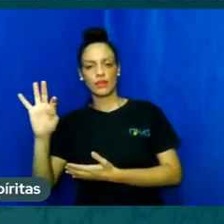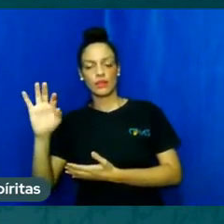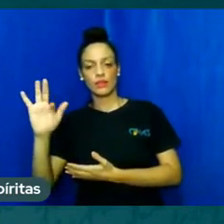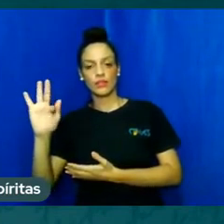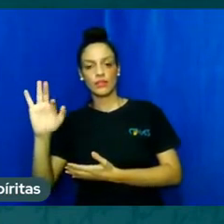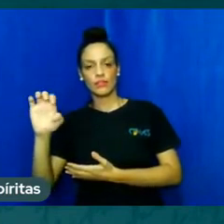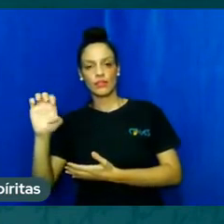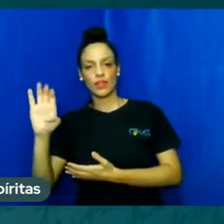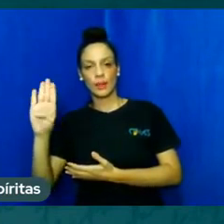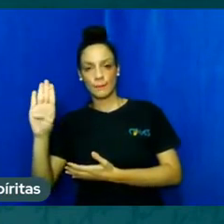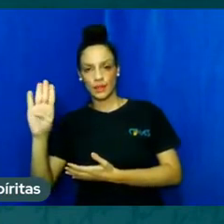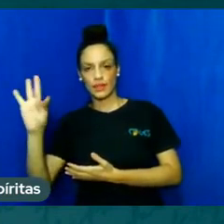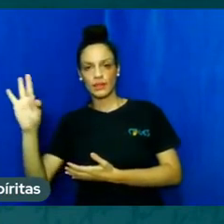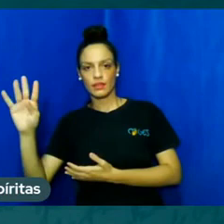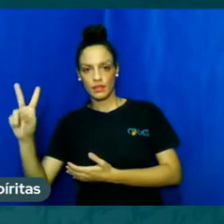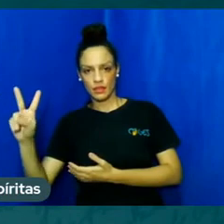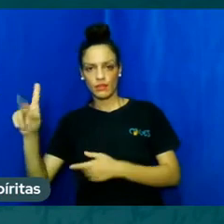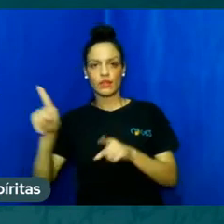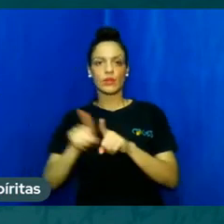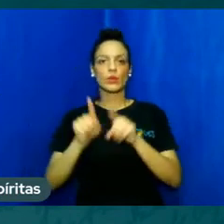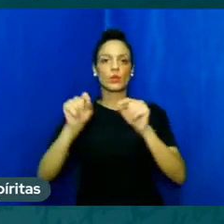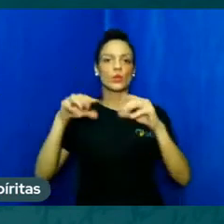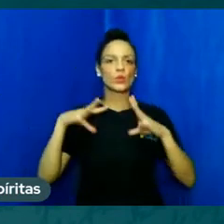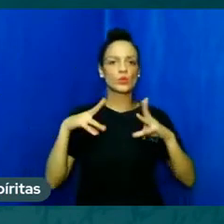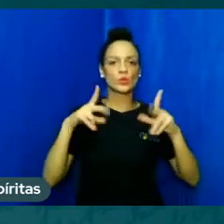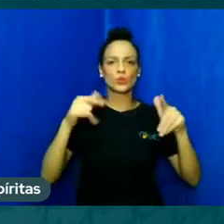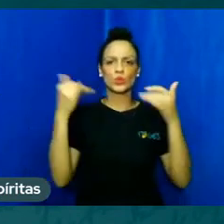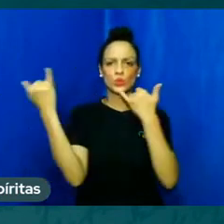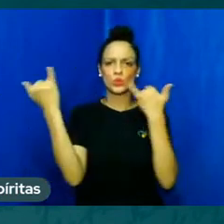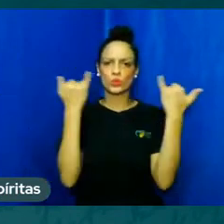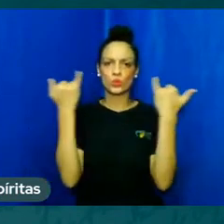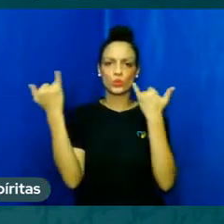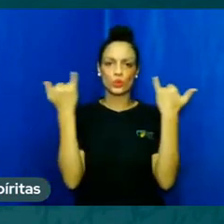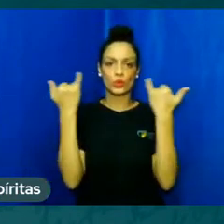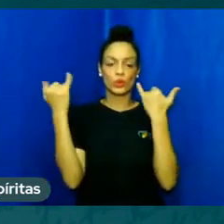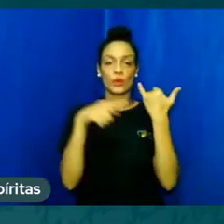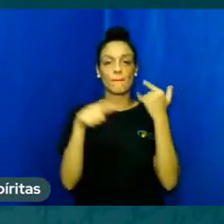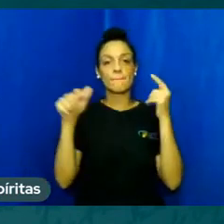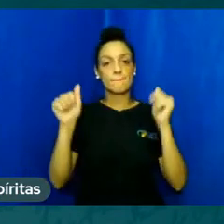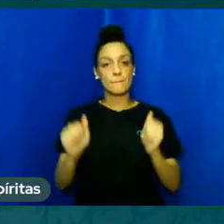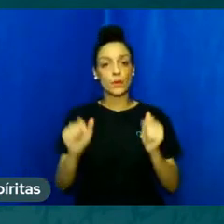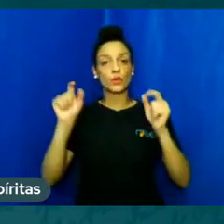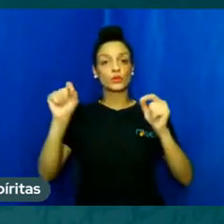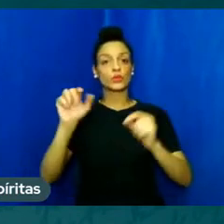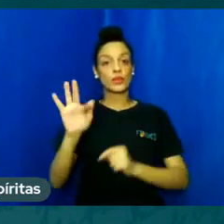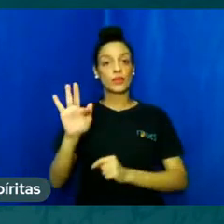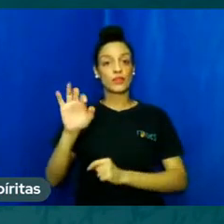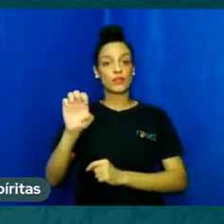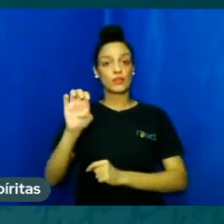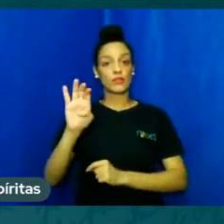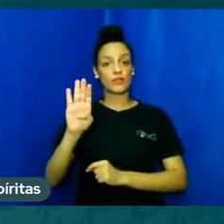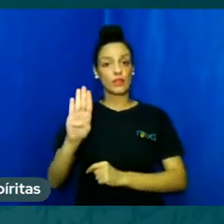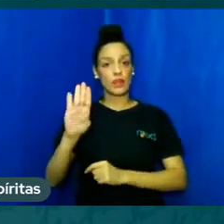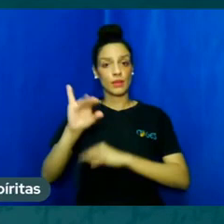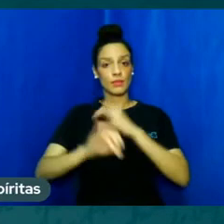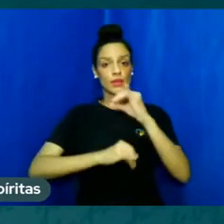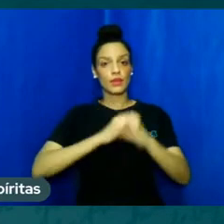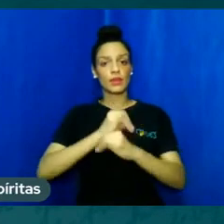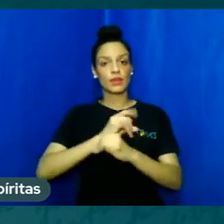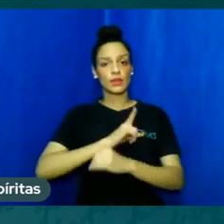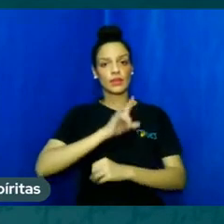não é do nosso estudo você pode encontrar no no portal da FEB tem um site da FEB TV